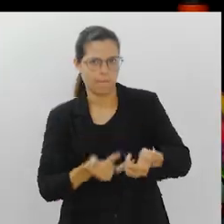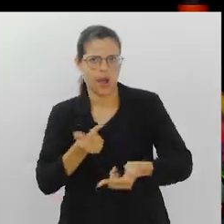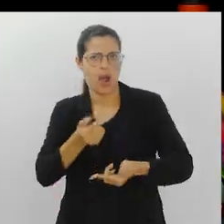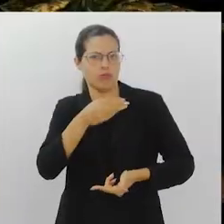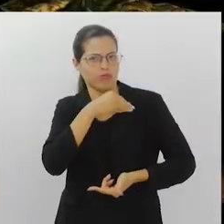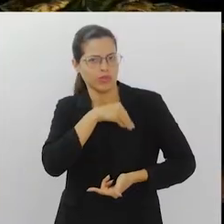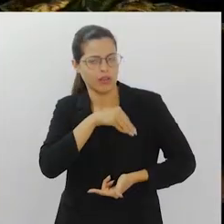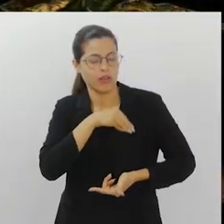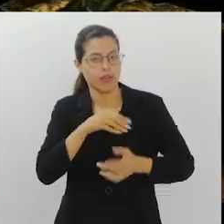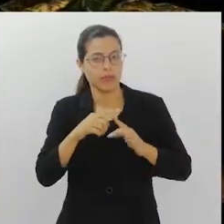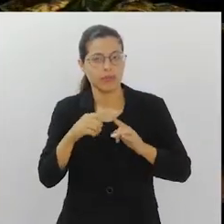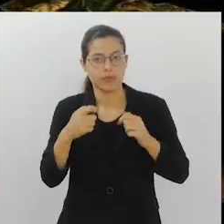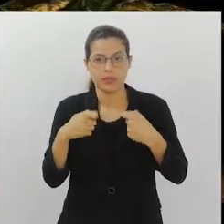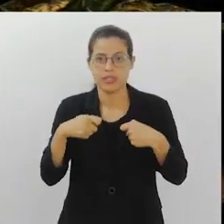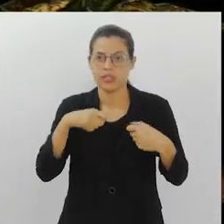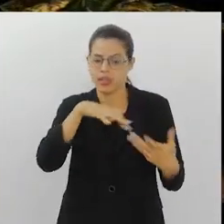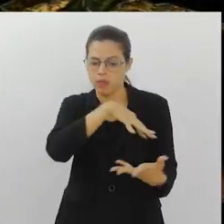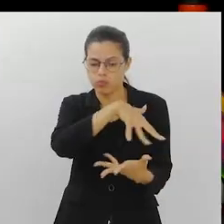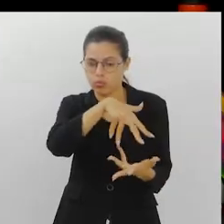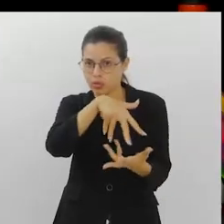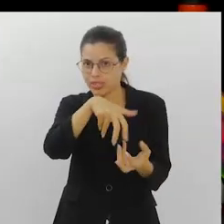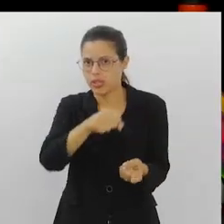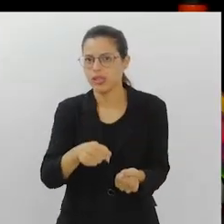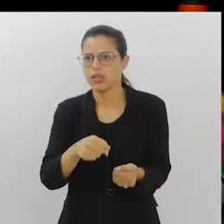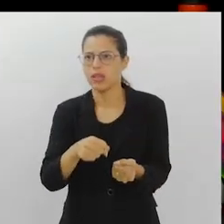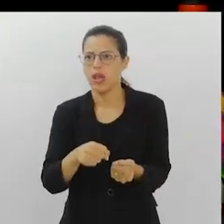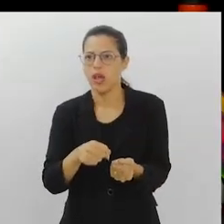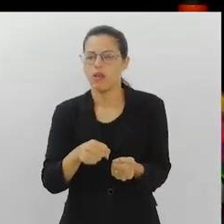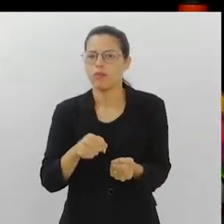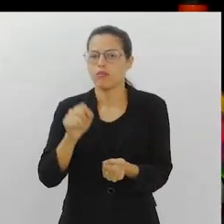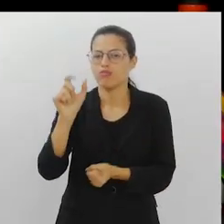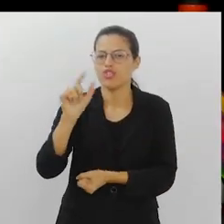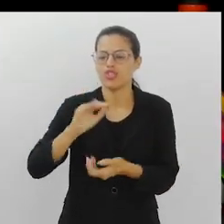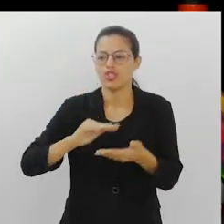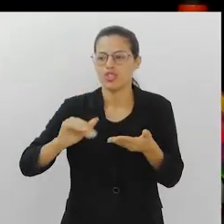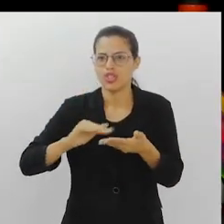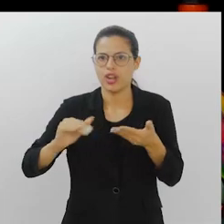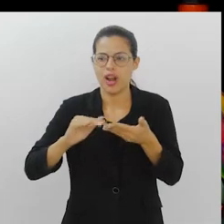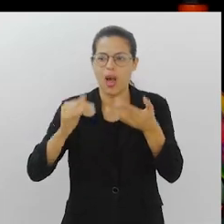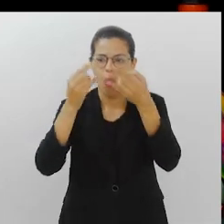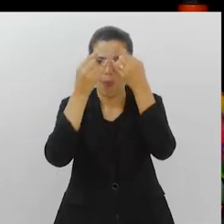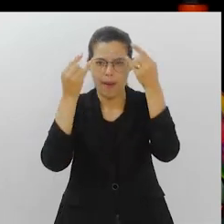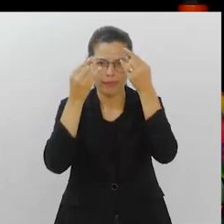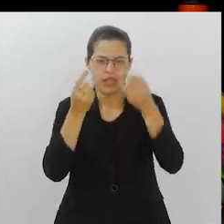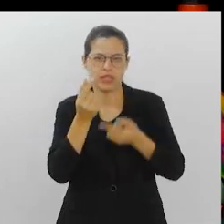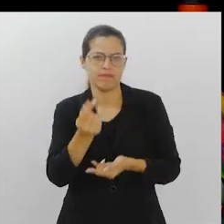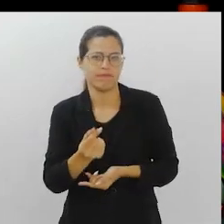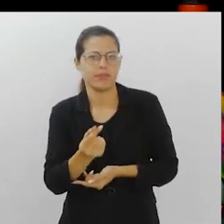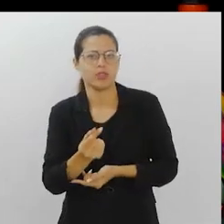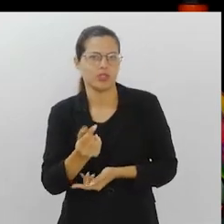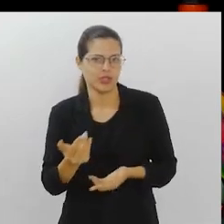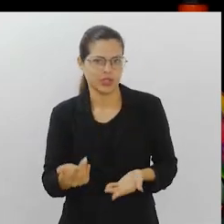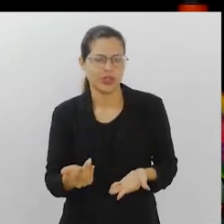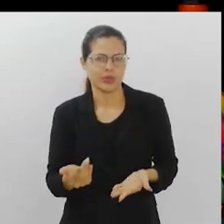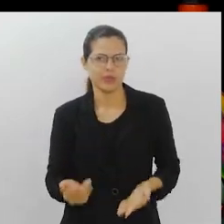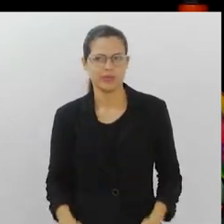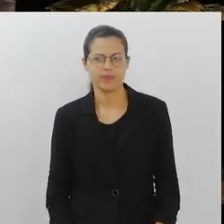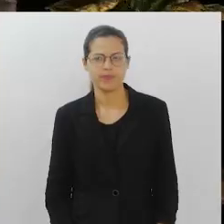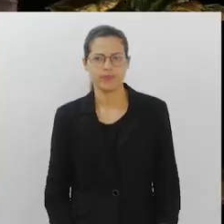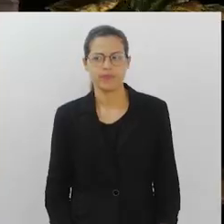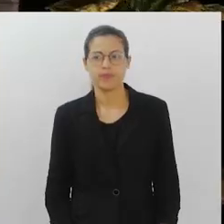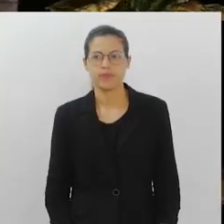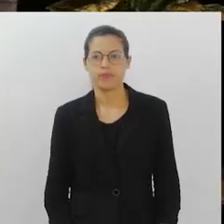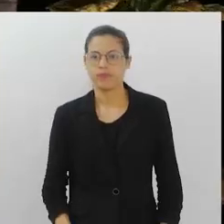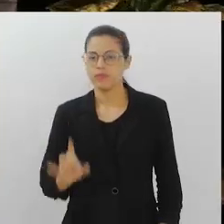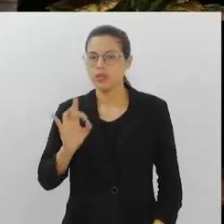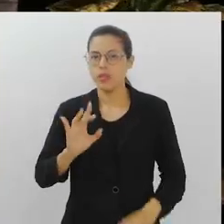de renda, mas fazer isso de uma forma sustentável. Menos capitalismo selvagem e mais capitalismo consciente. Só para a gente